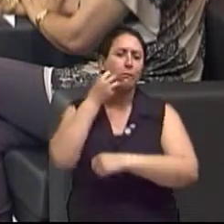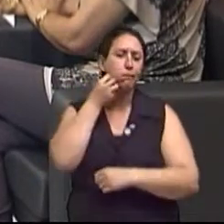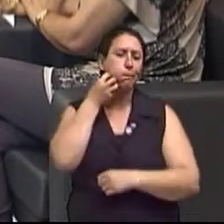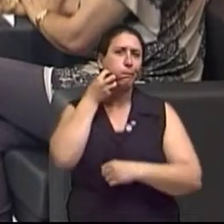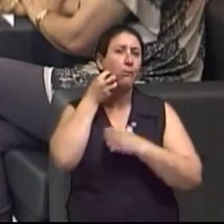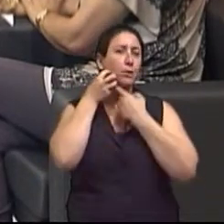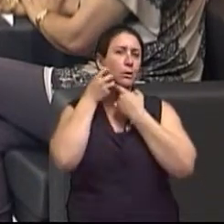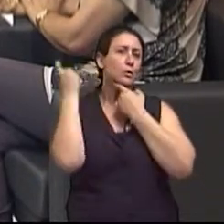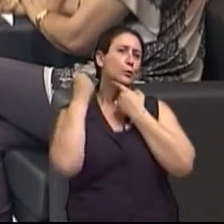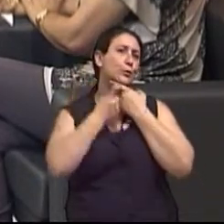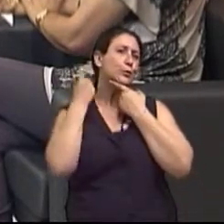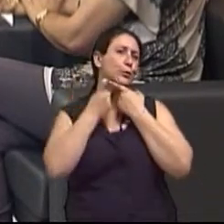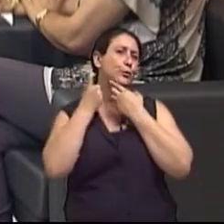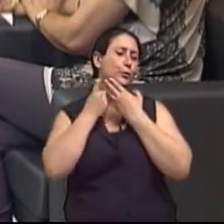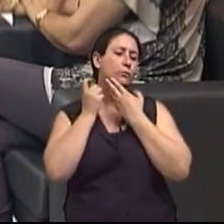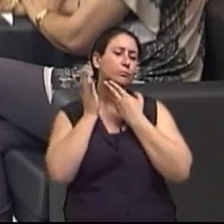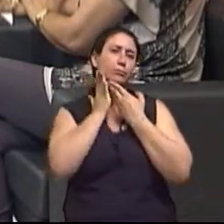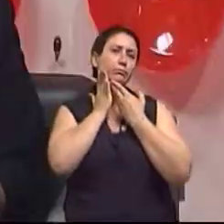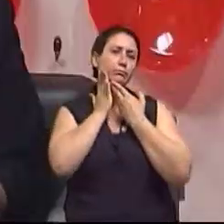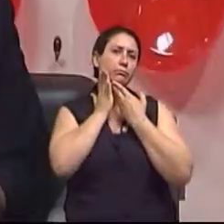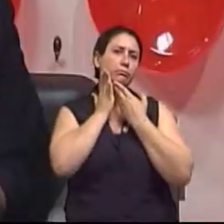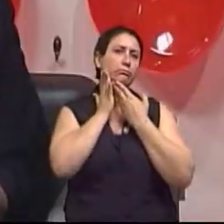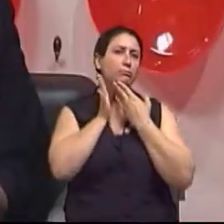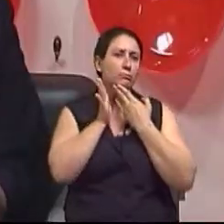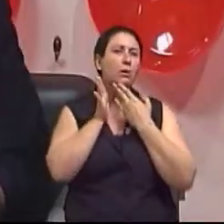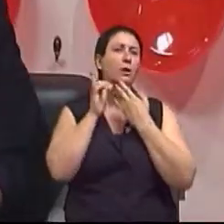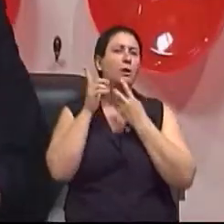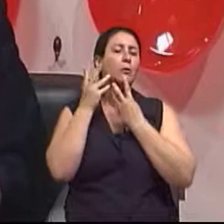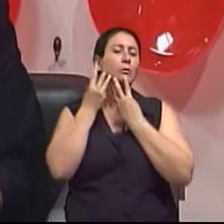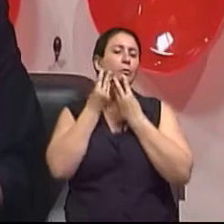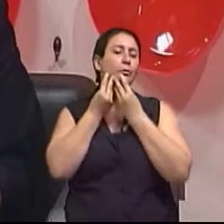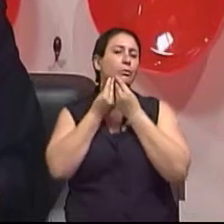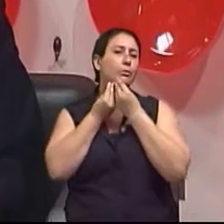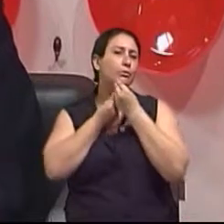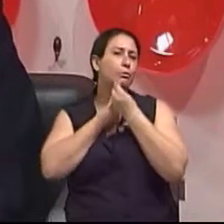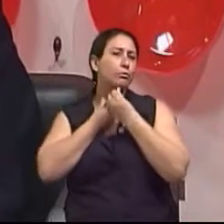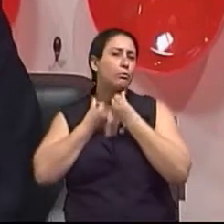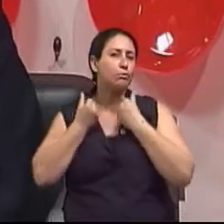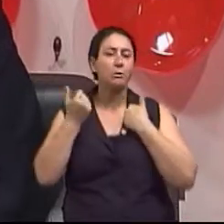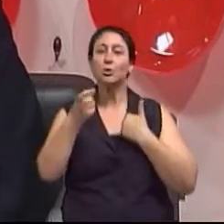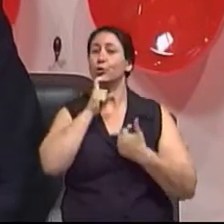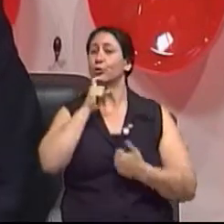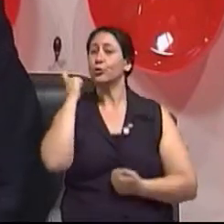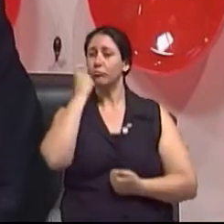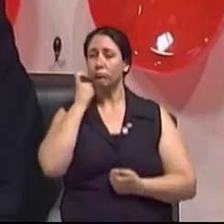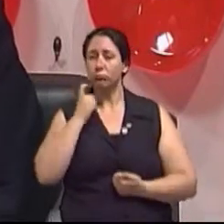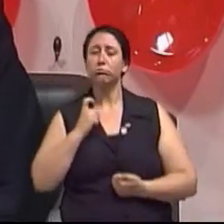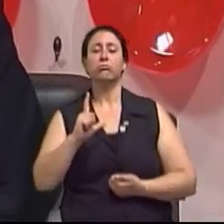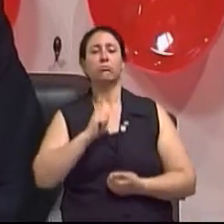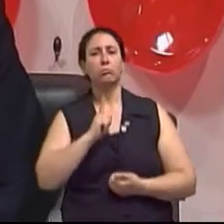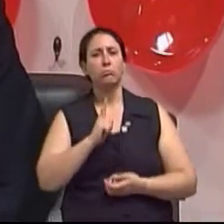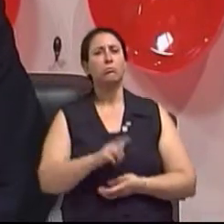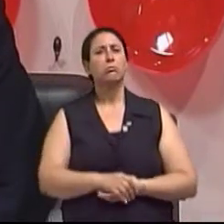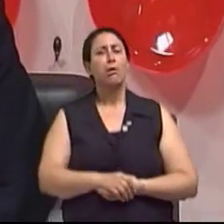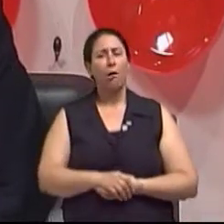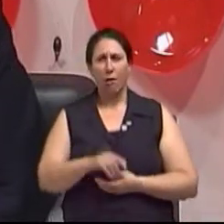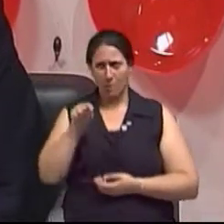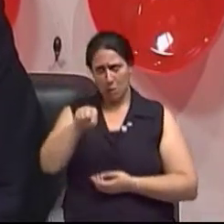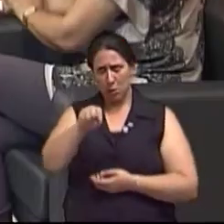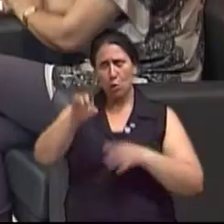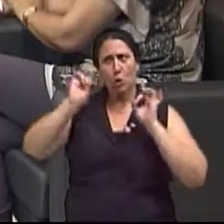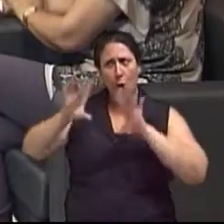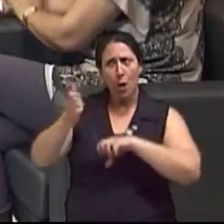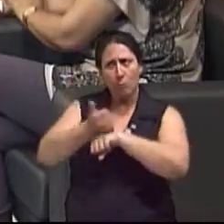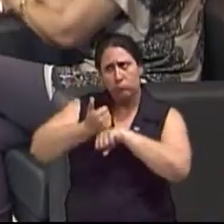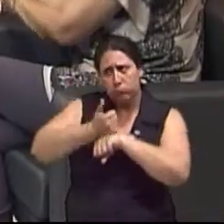em que eu vou fazer aquele frio atuar sobre a pele ou sobre aquela lesão. E isso é só utilizado por especialistas, esse